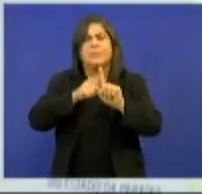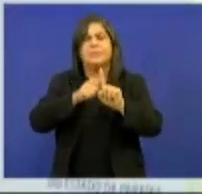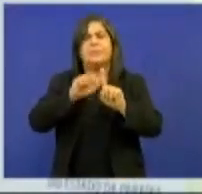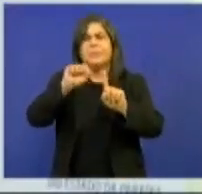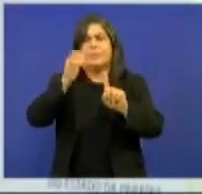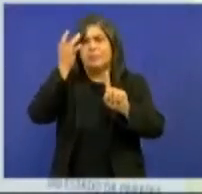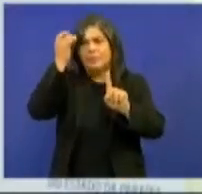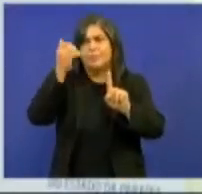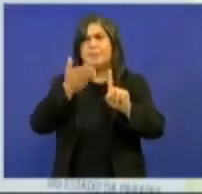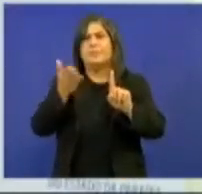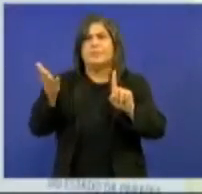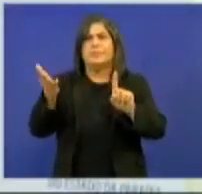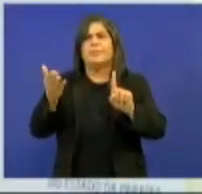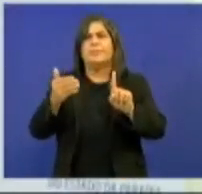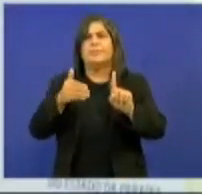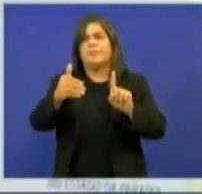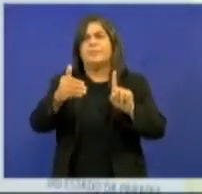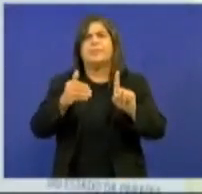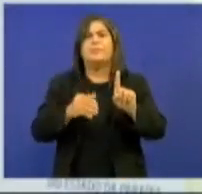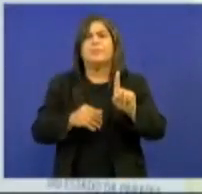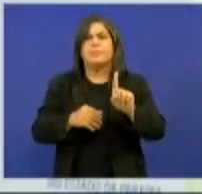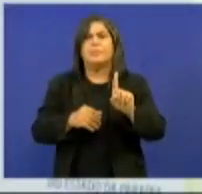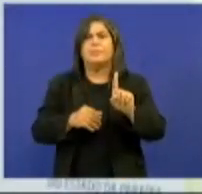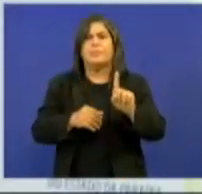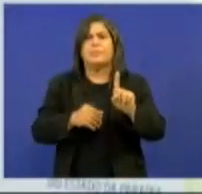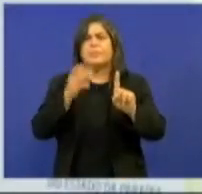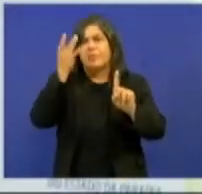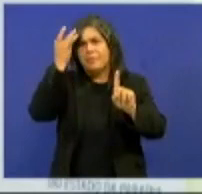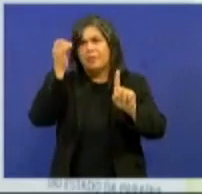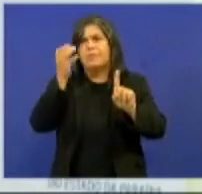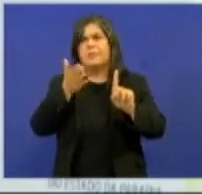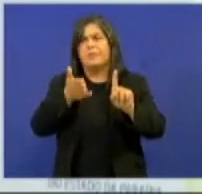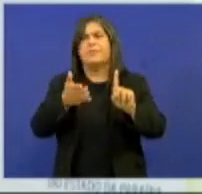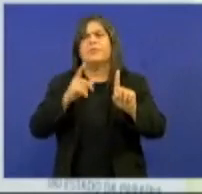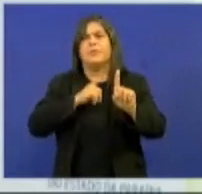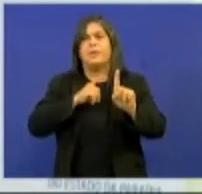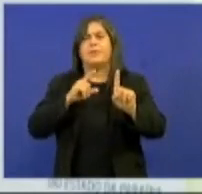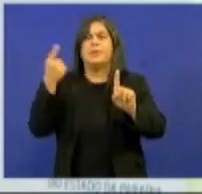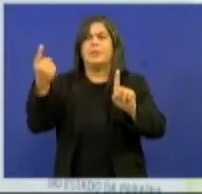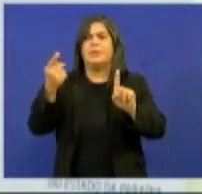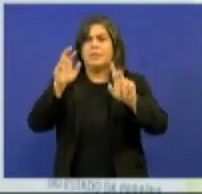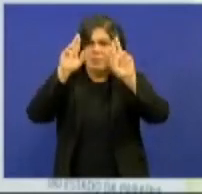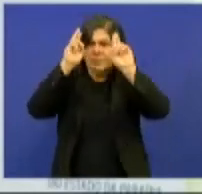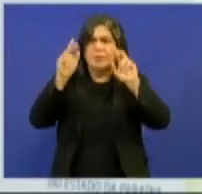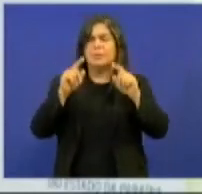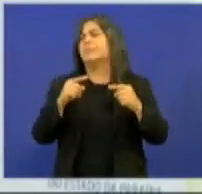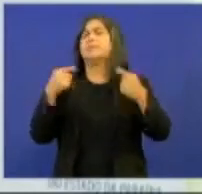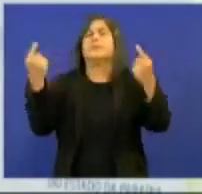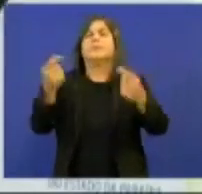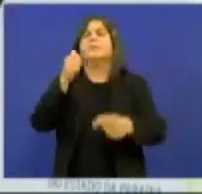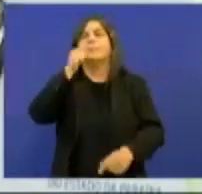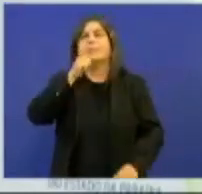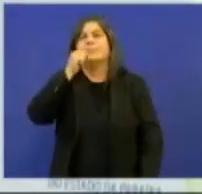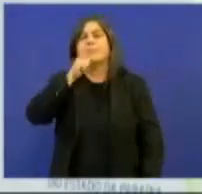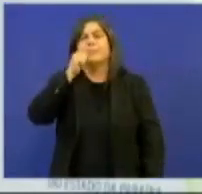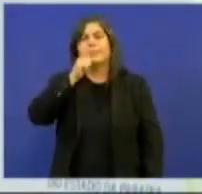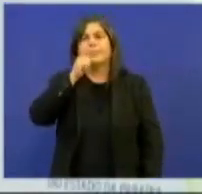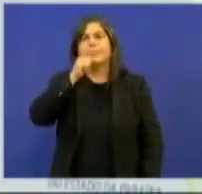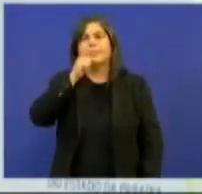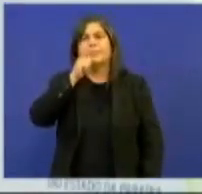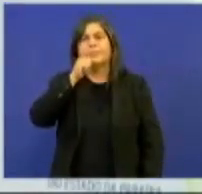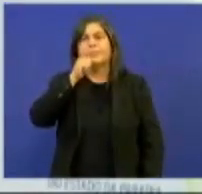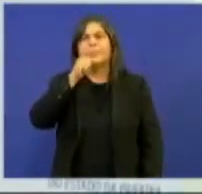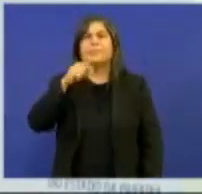será, no próximo dia 8 de março, aqui, clamado e respeitado a todas as mulheres. Se estamos